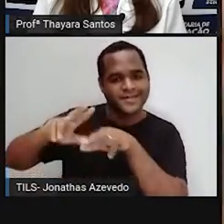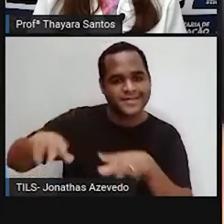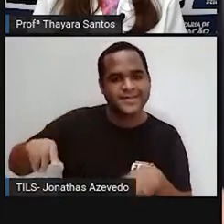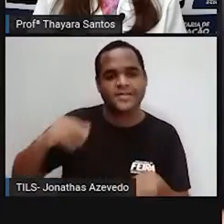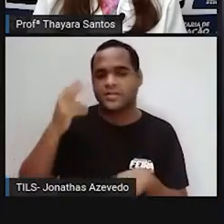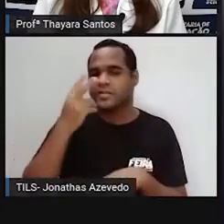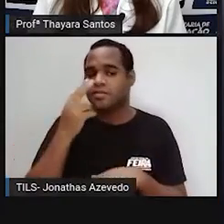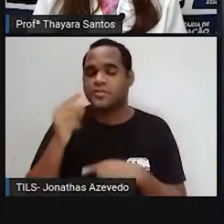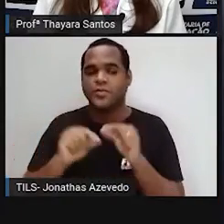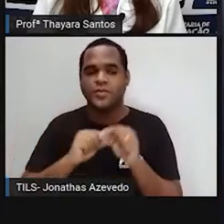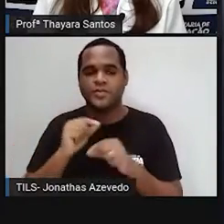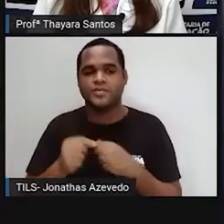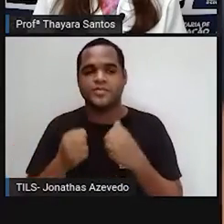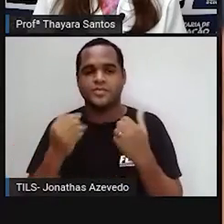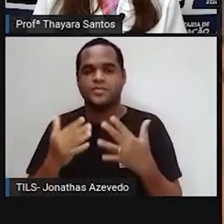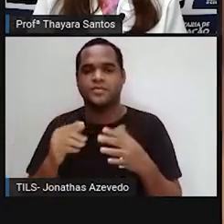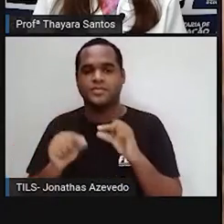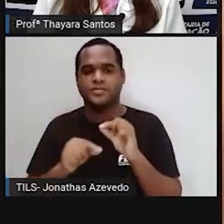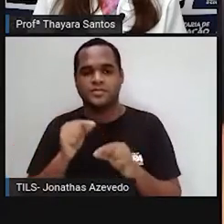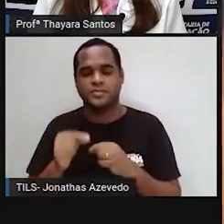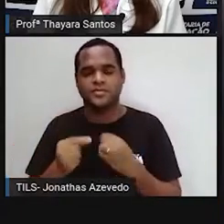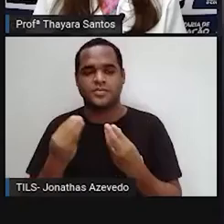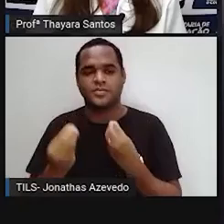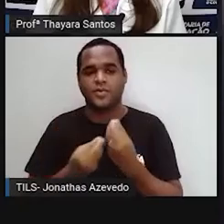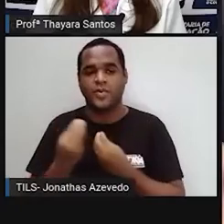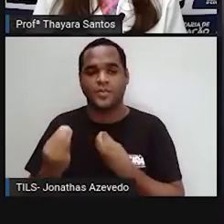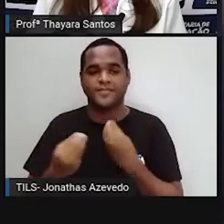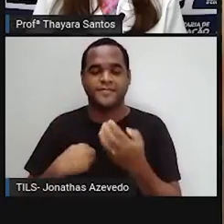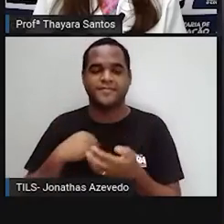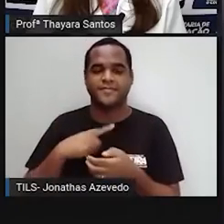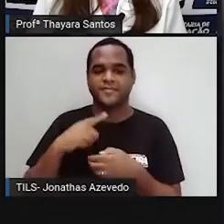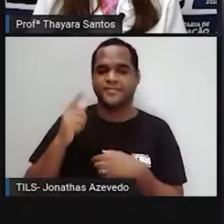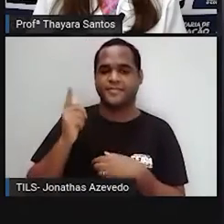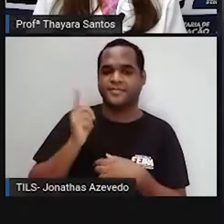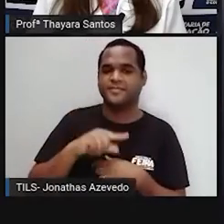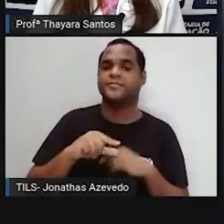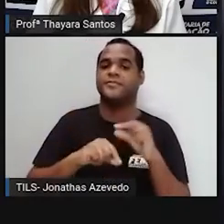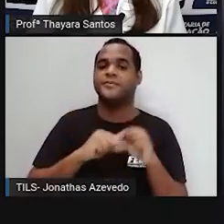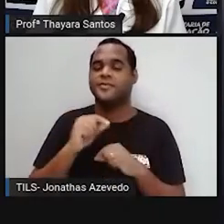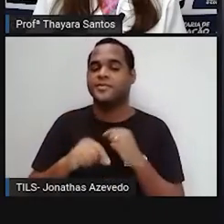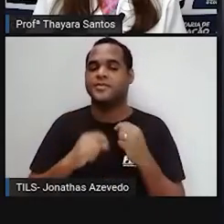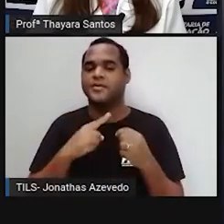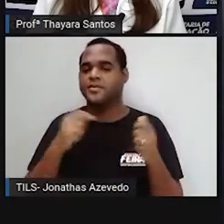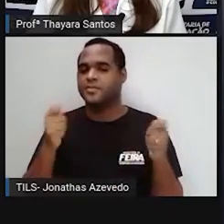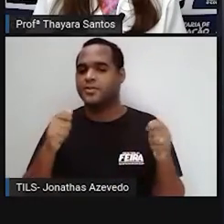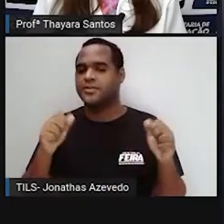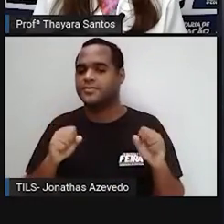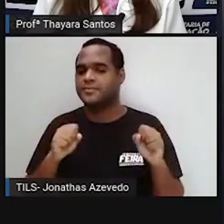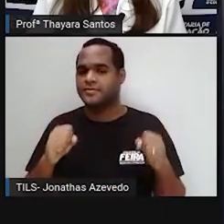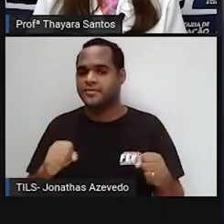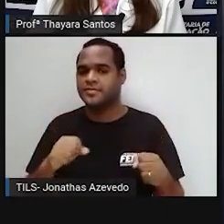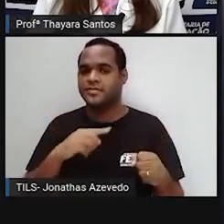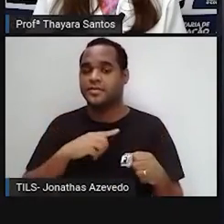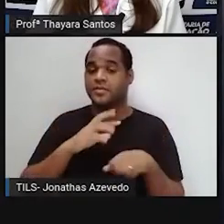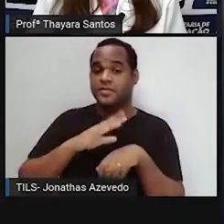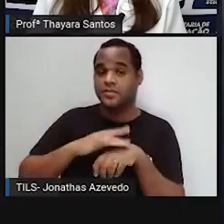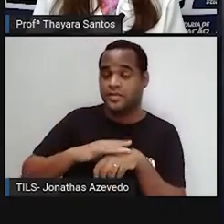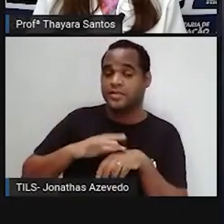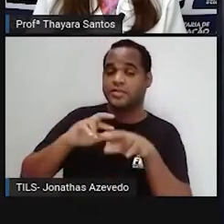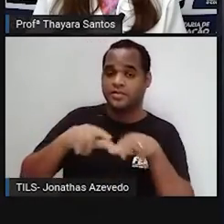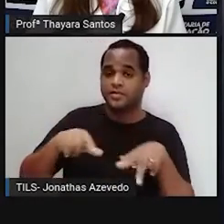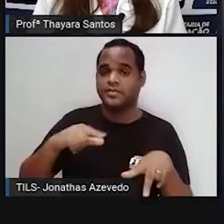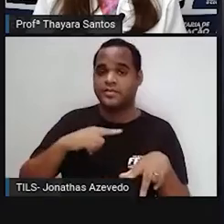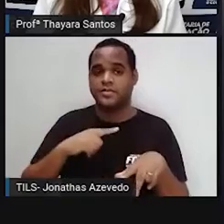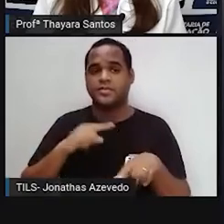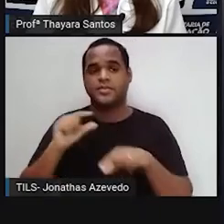também para essas zonas, porque essas zonas estão ficando mais quentes e mais propícias a ter esse tipo de doença. Então, a gente tem